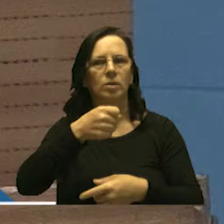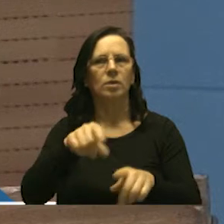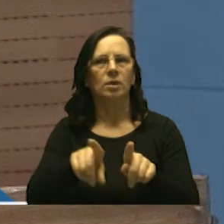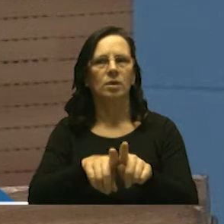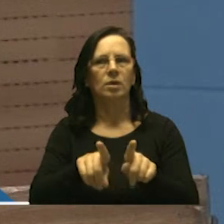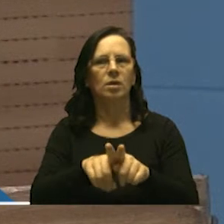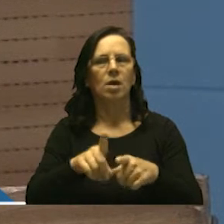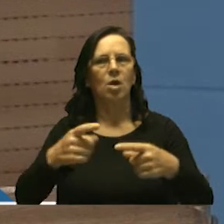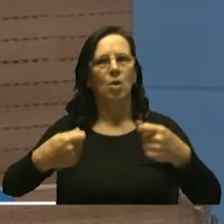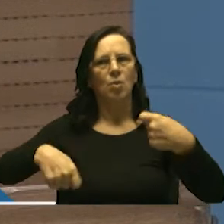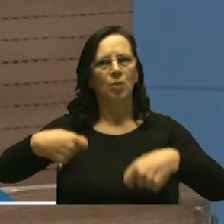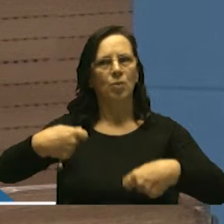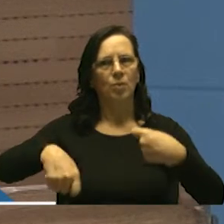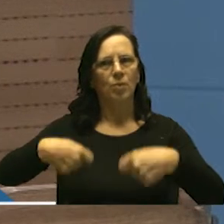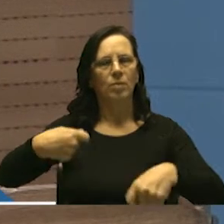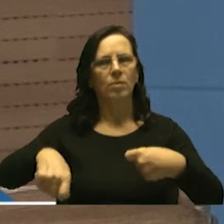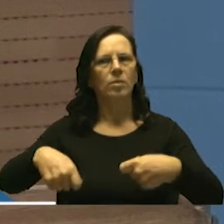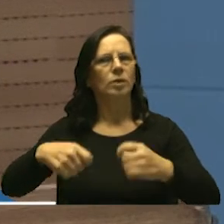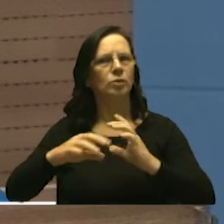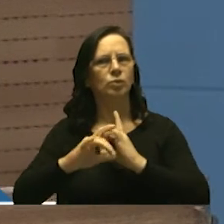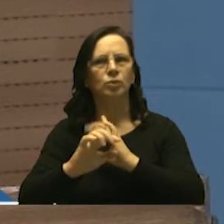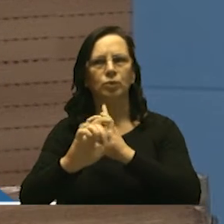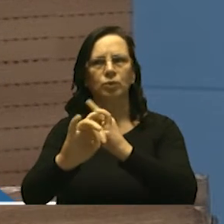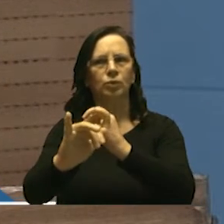marcial, da banda sinfônica, enfim,